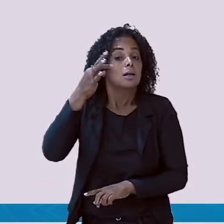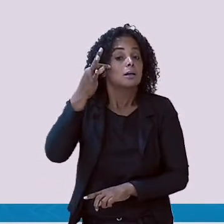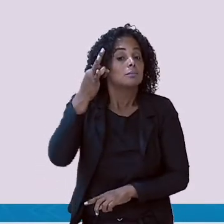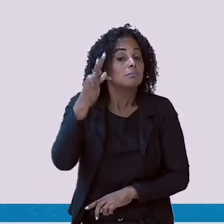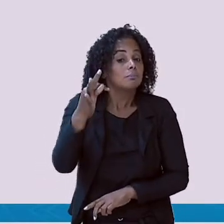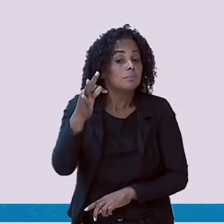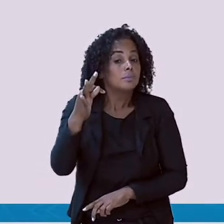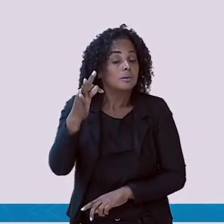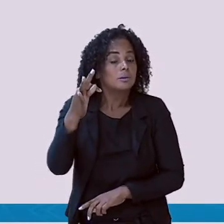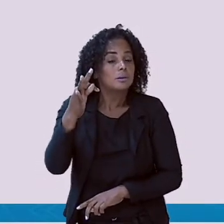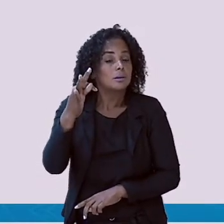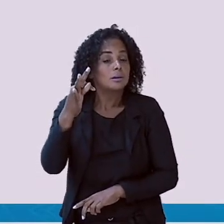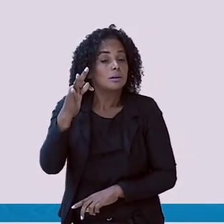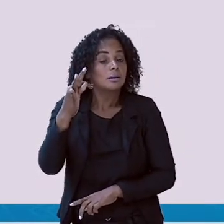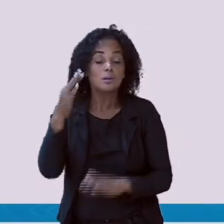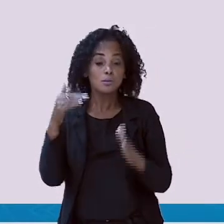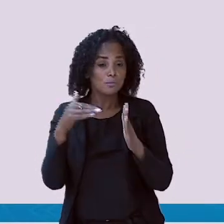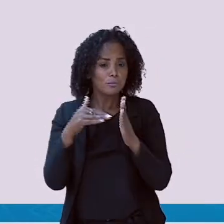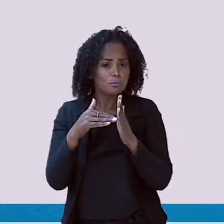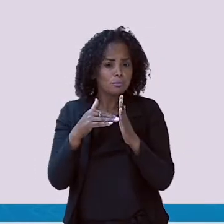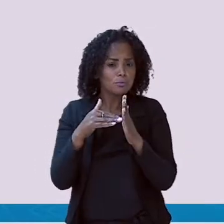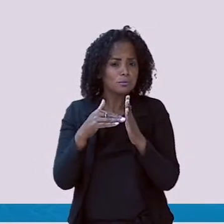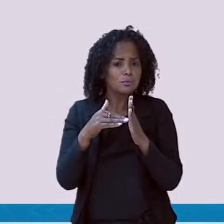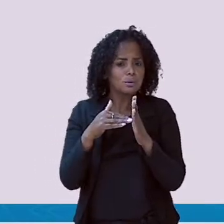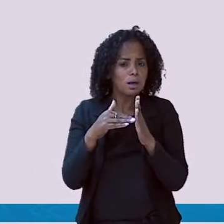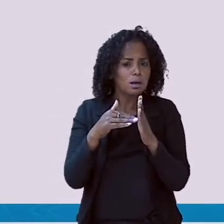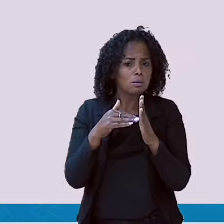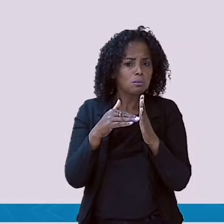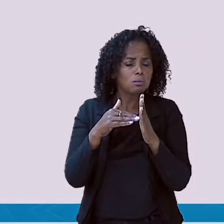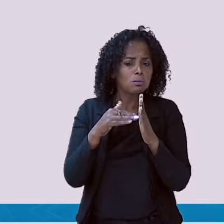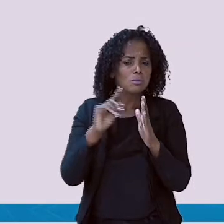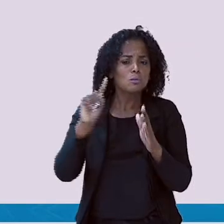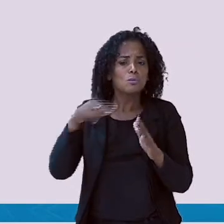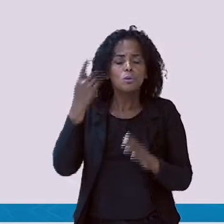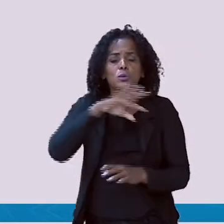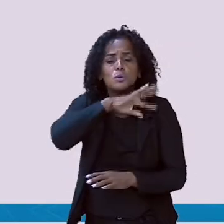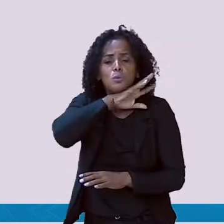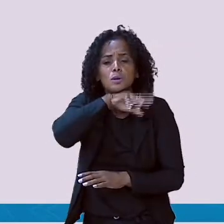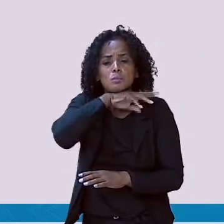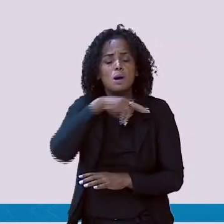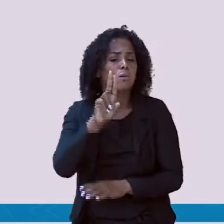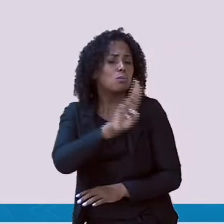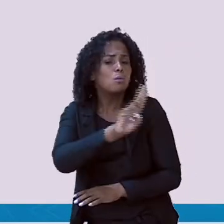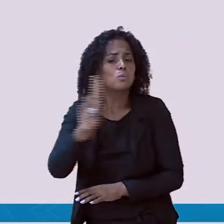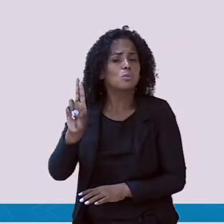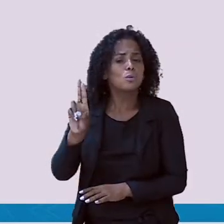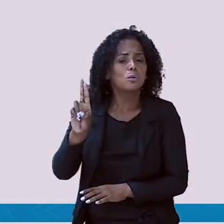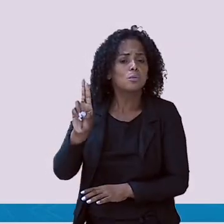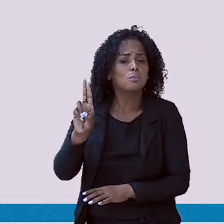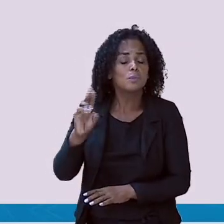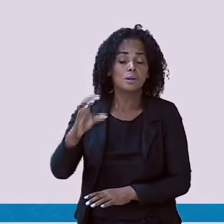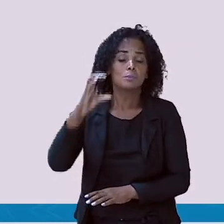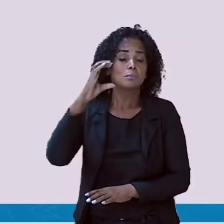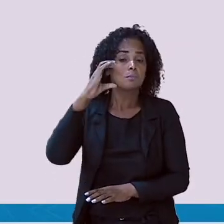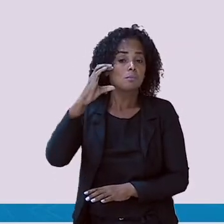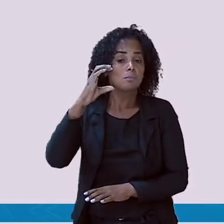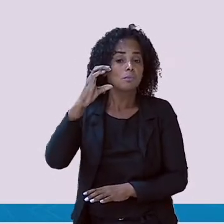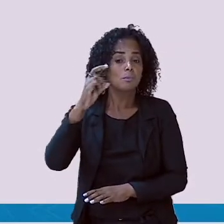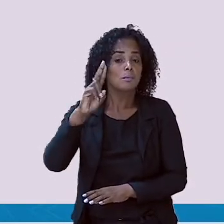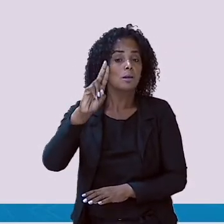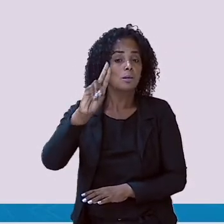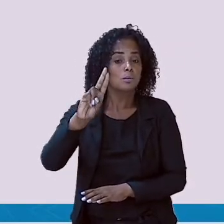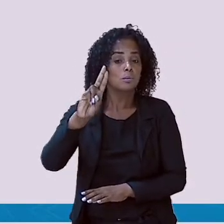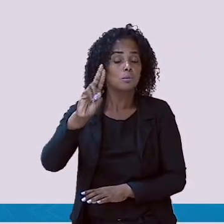Mas e essa última palavra aqui, que é esse animal? Cutia. Ele